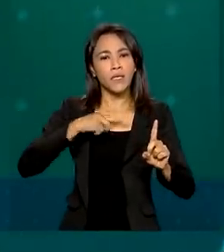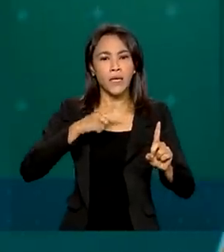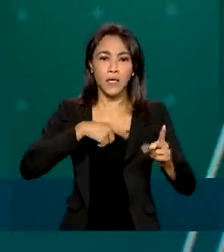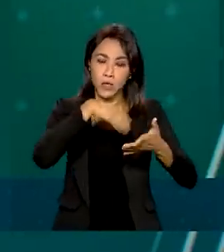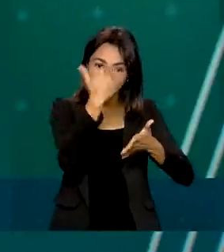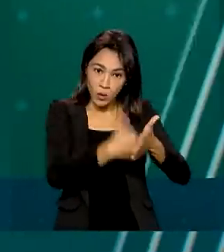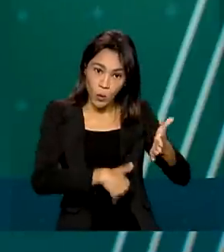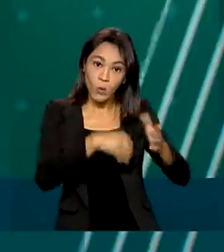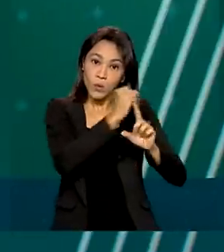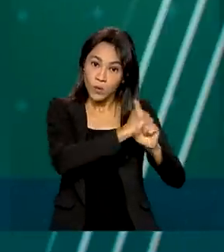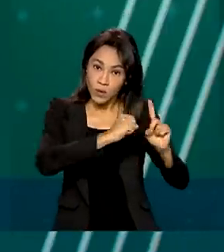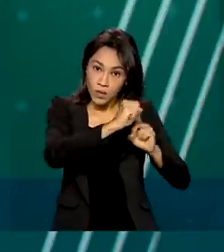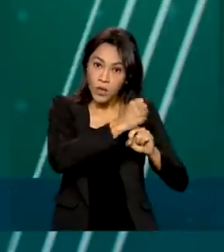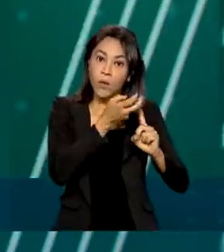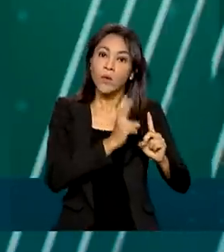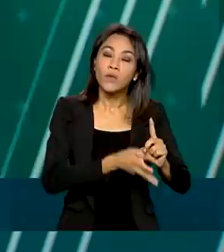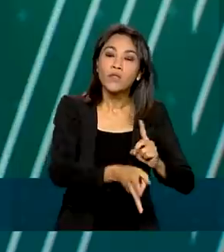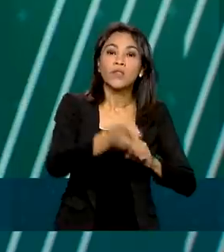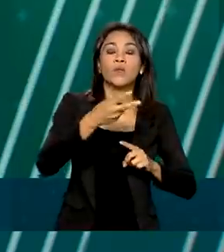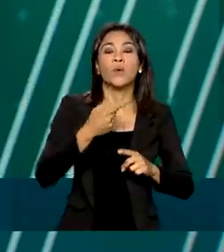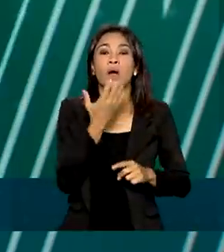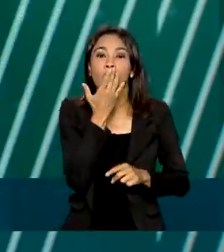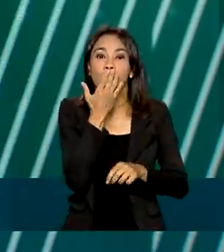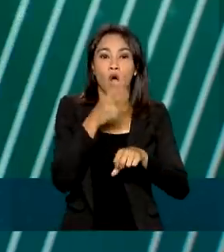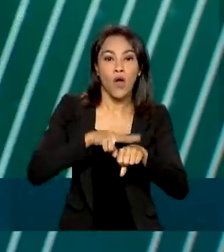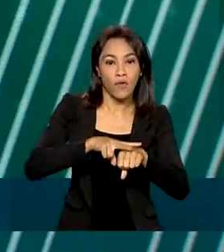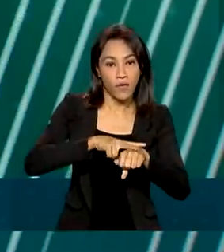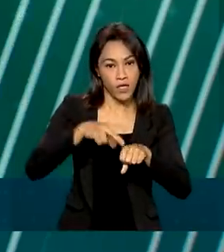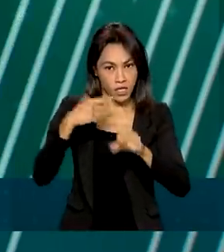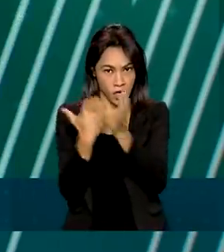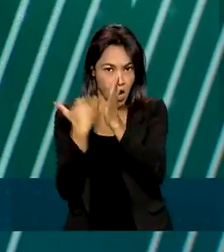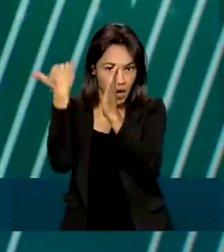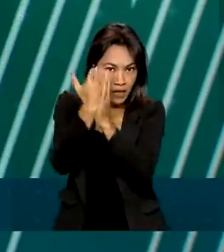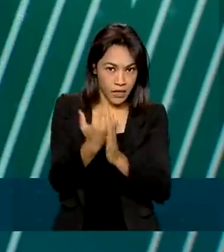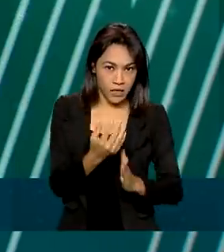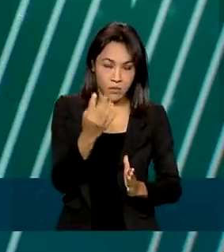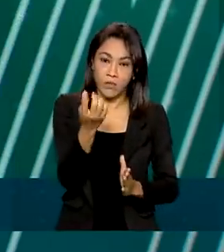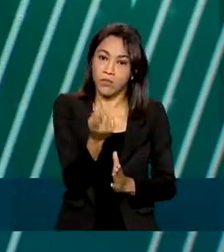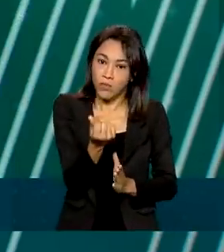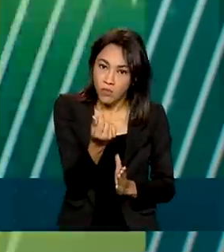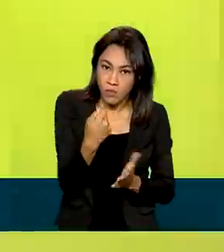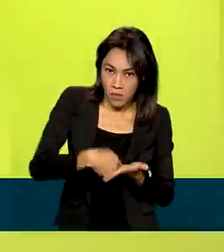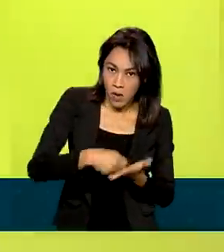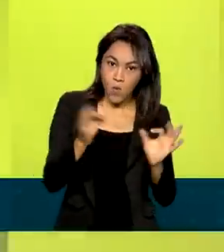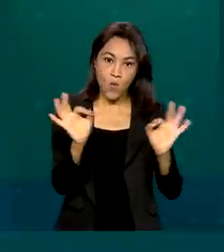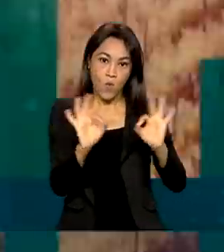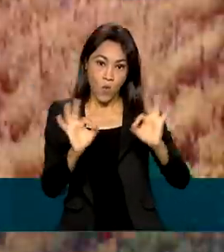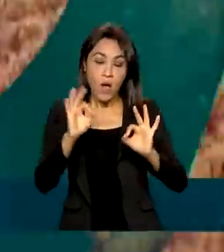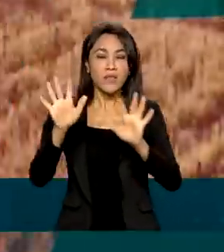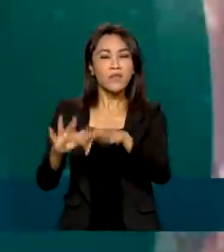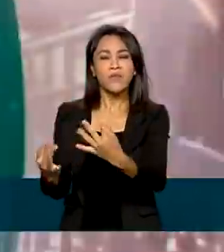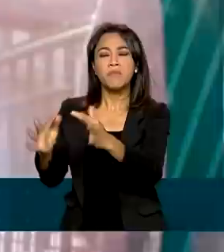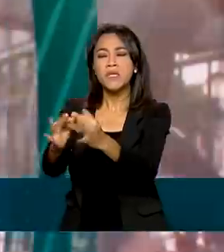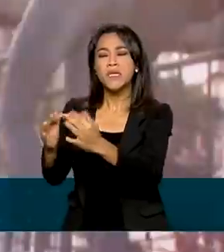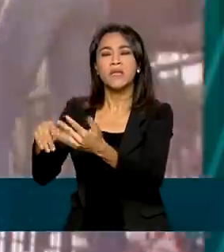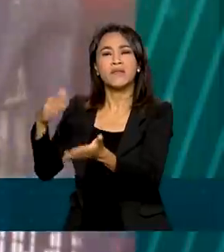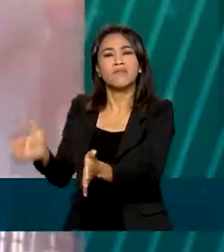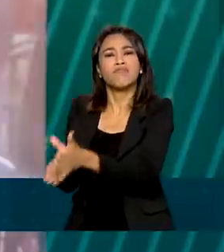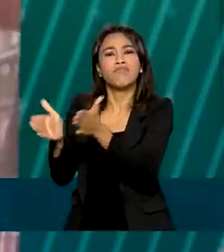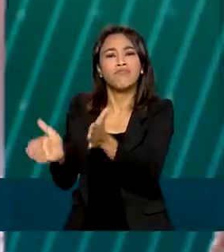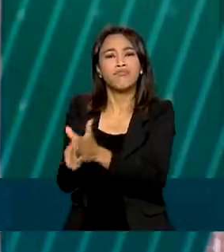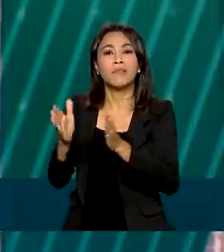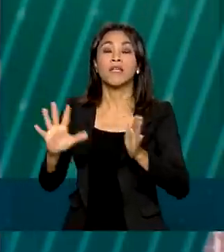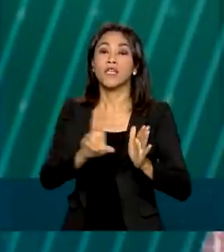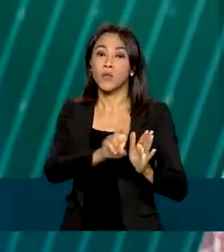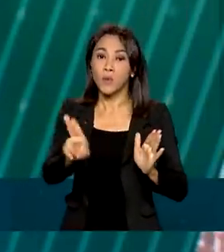seguem com bandeira verde e não terão acréscimos na conta. Isso significa que as famílias de baixa renda inscritas no programa de